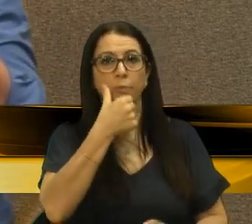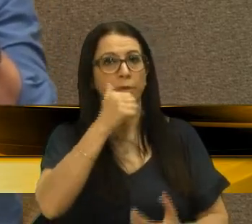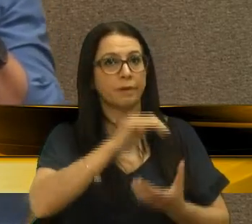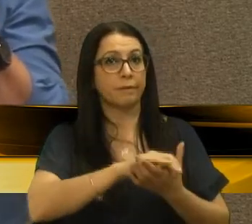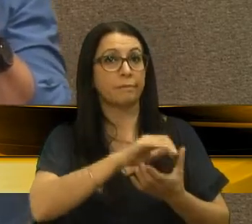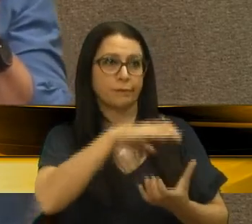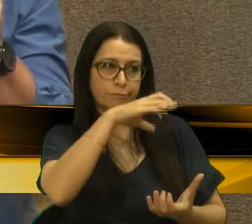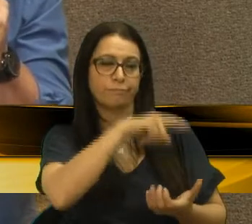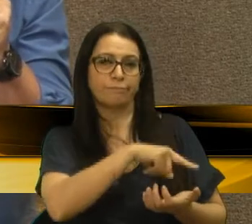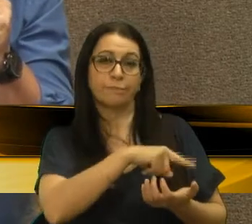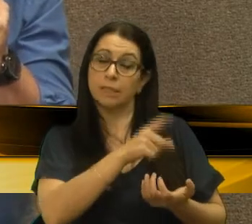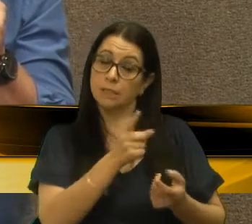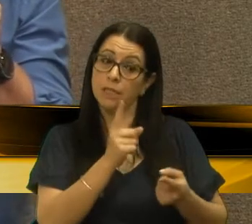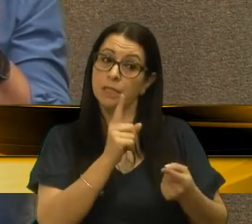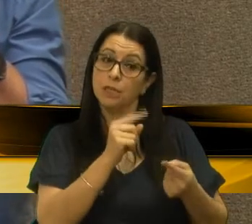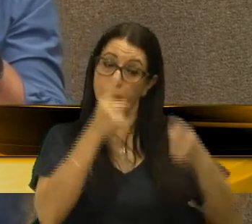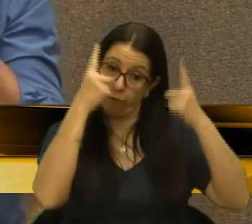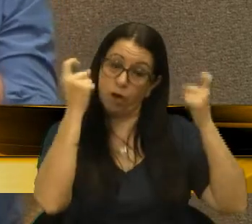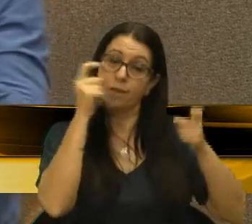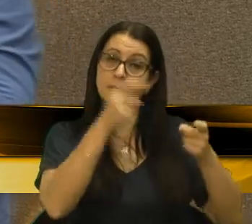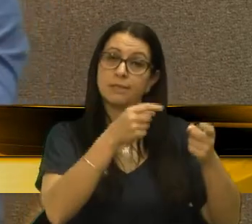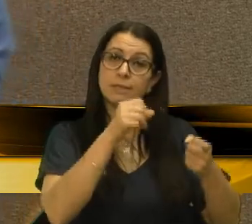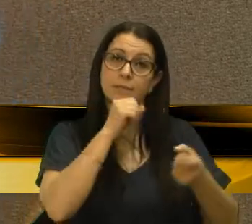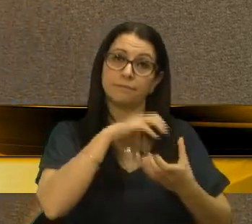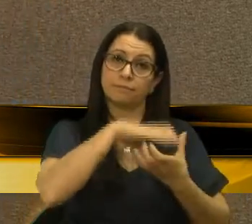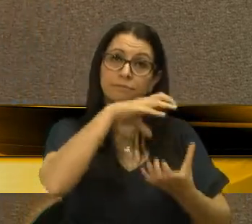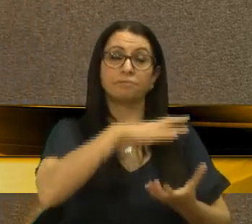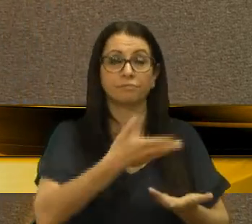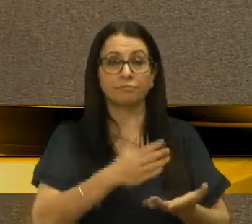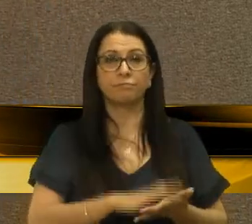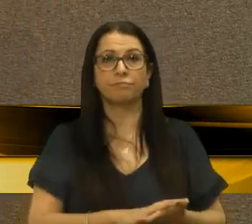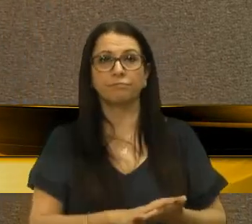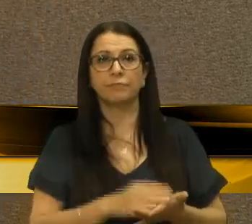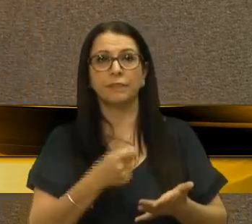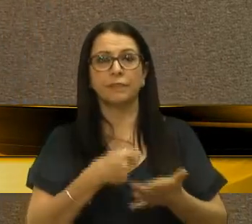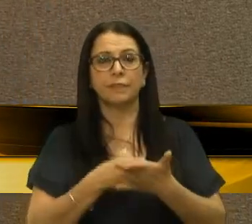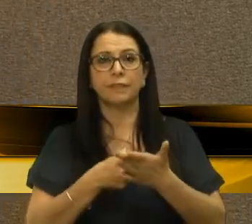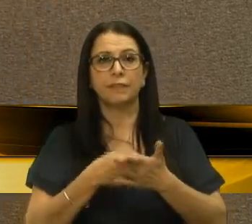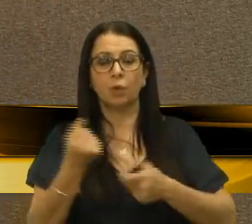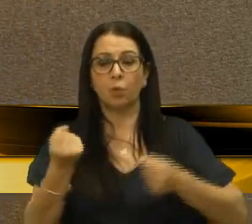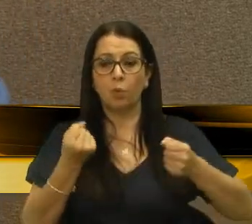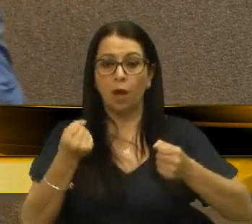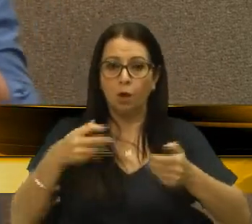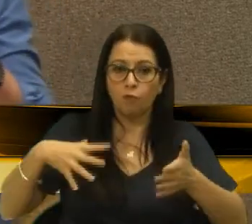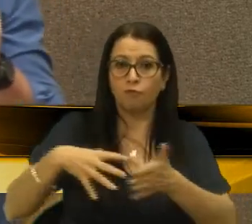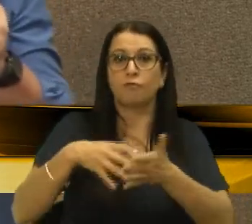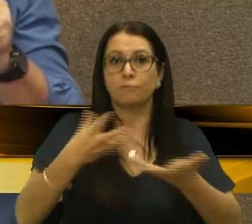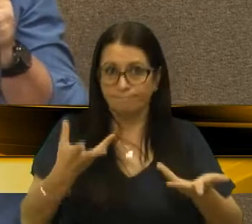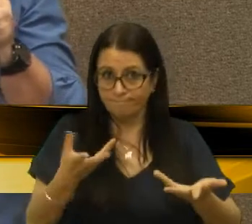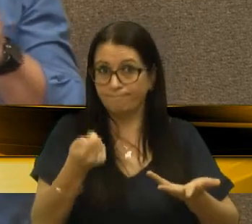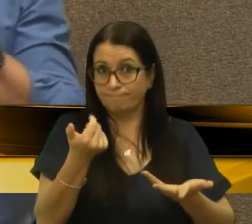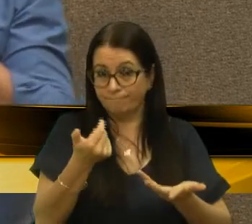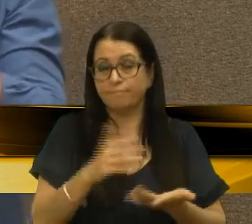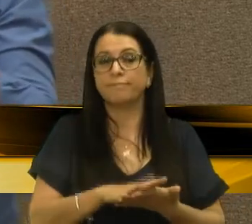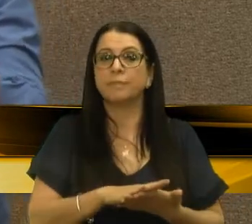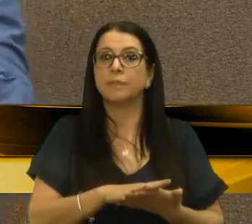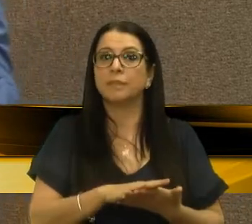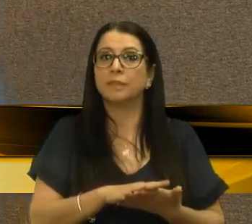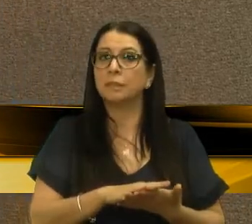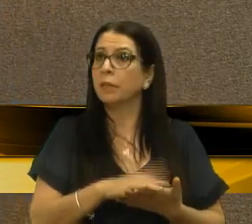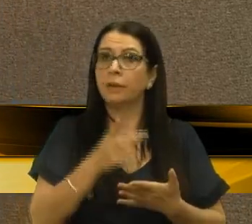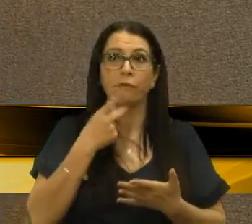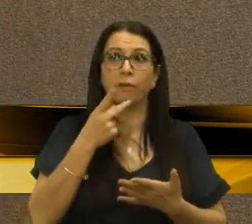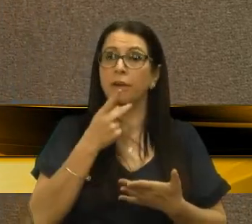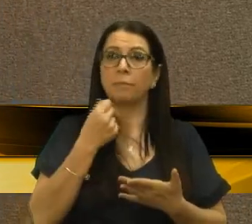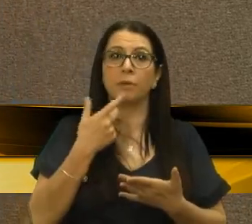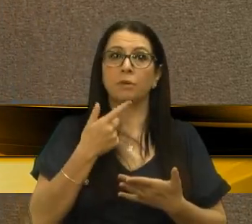É uma agressão aos idosos. Tentar passar com um carro em cima do outro. E ele se gloria por isso.